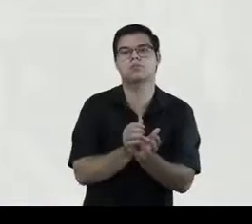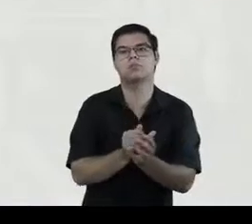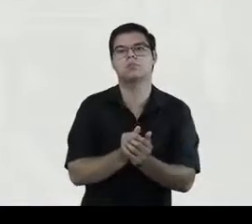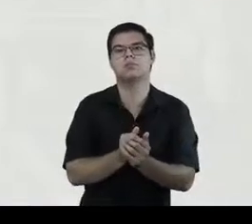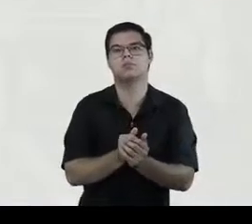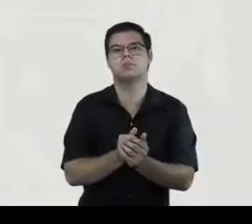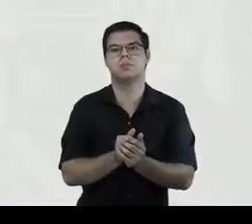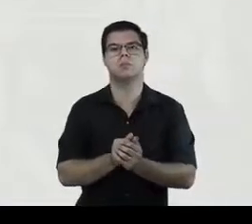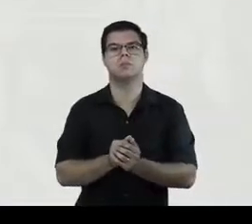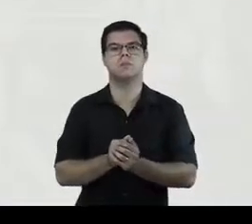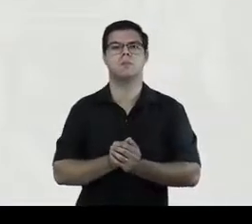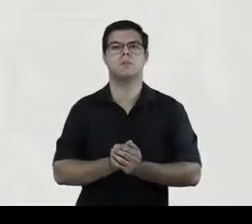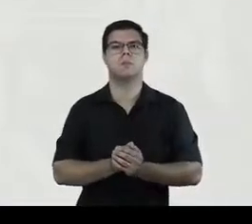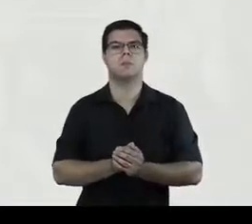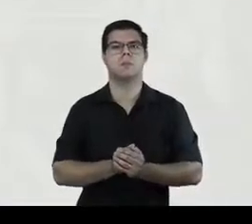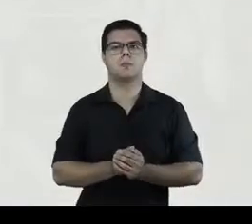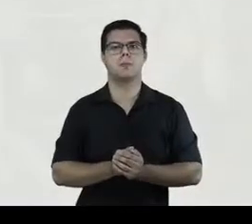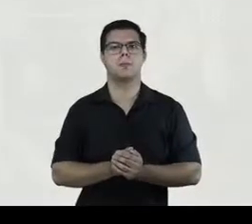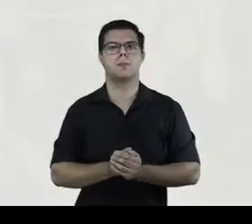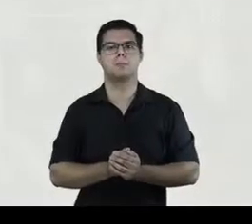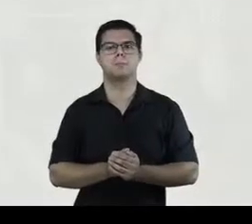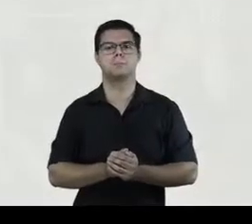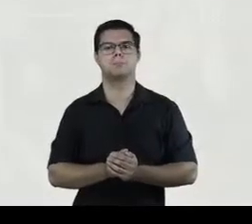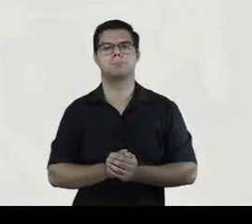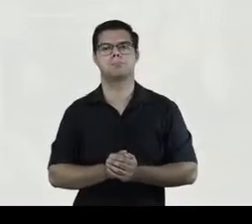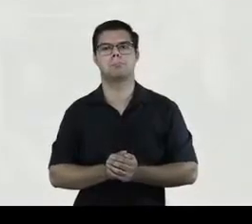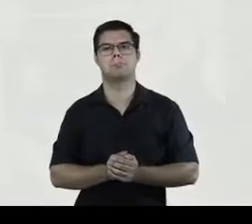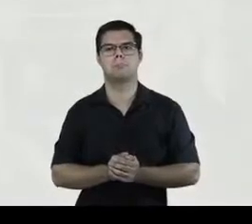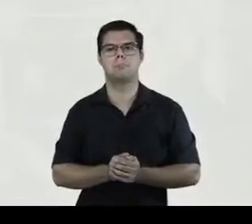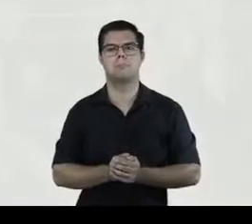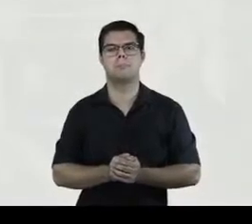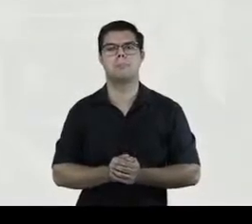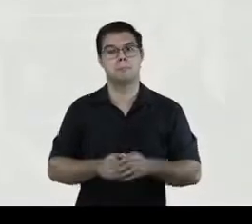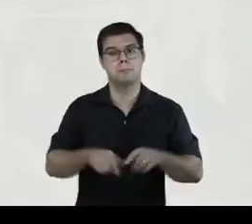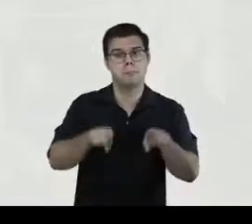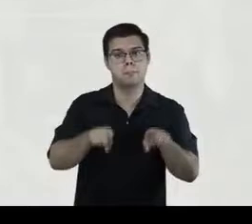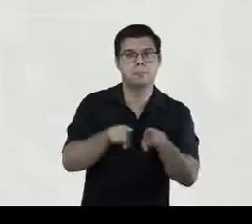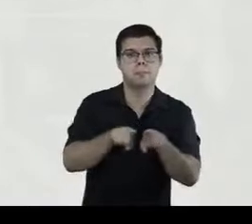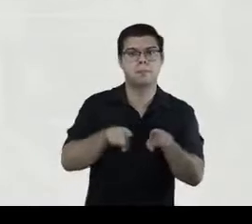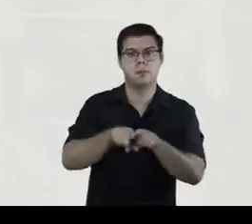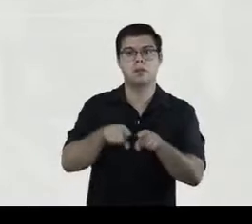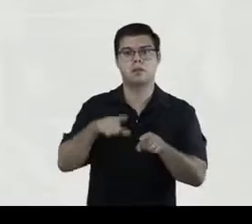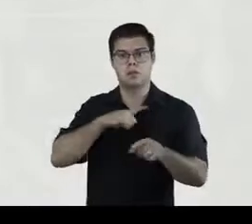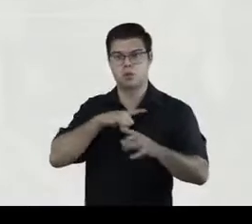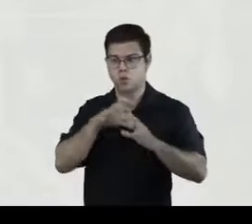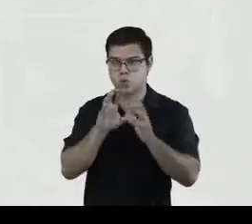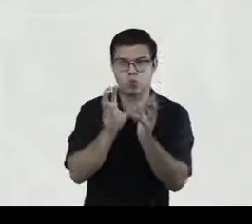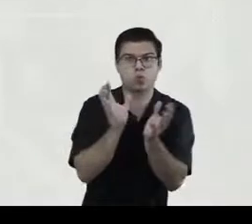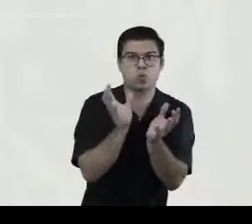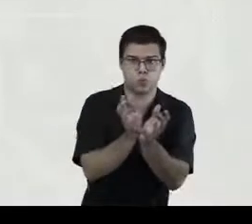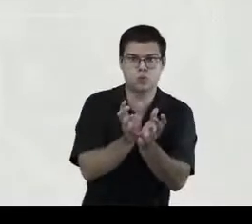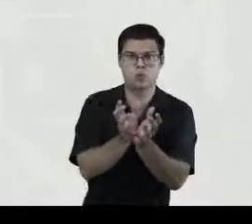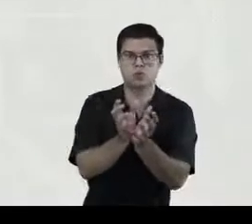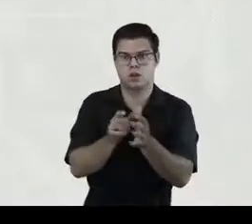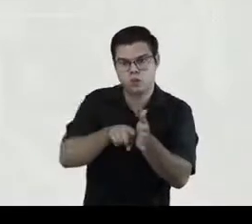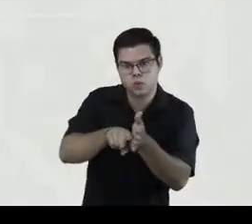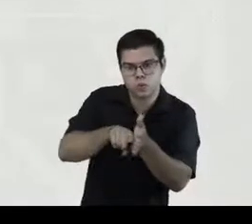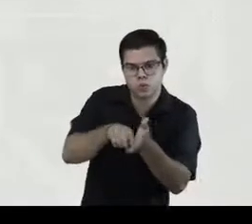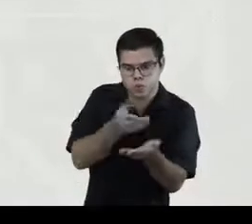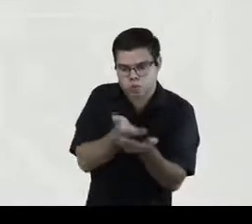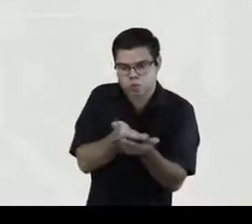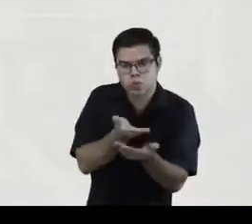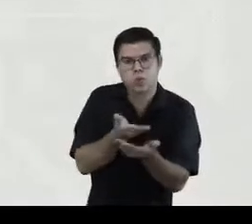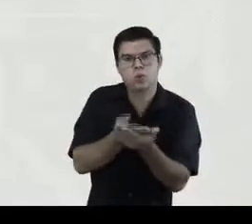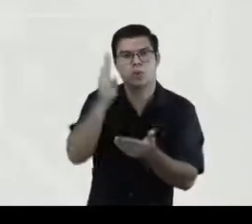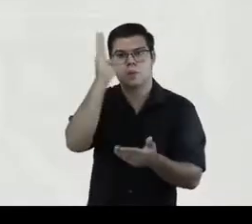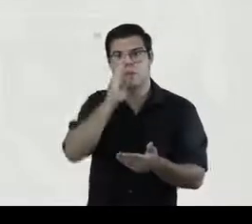the History of Authorship, Reading and Publishing, e também Conselho Deliberativo do Instituto de Estudos Brasileiros,